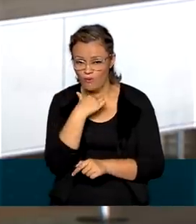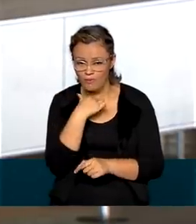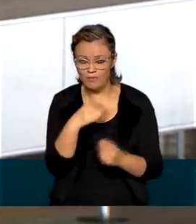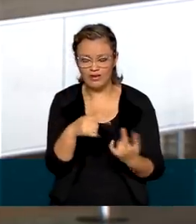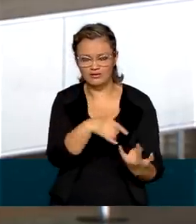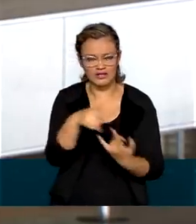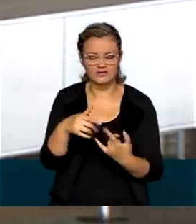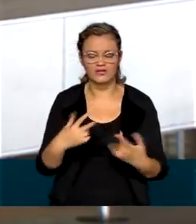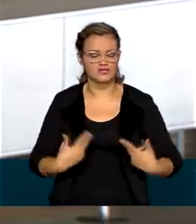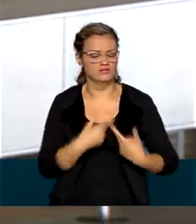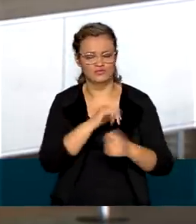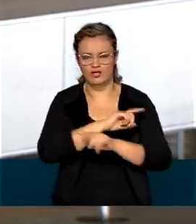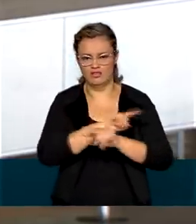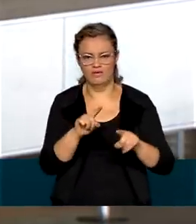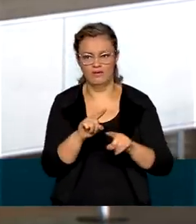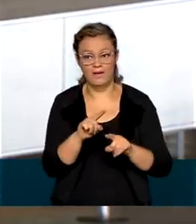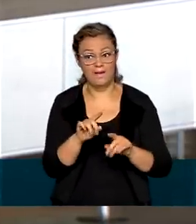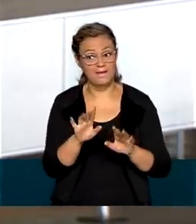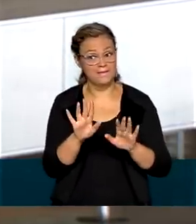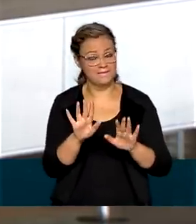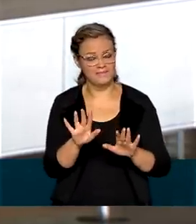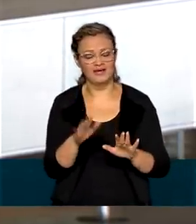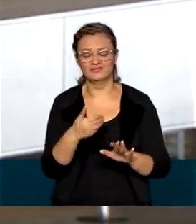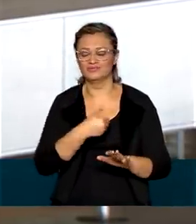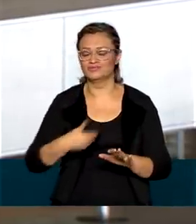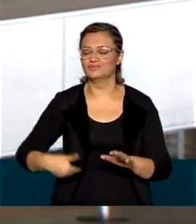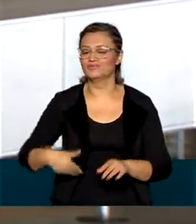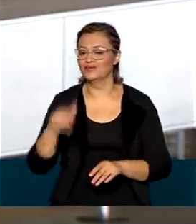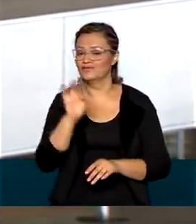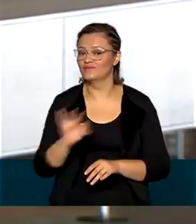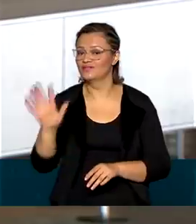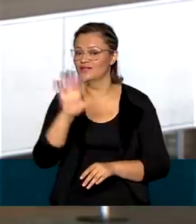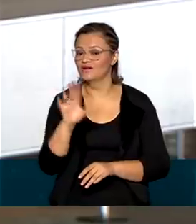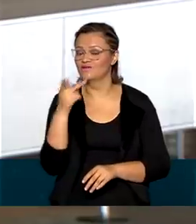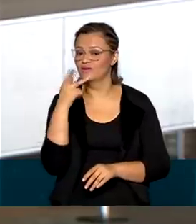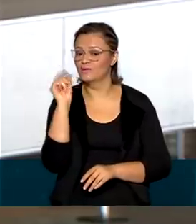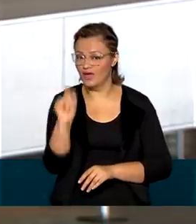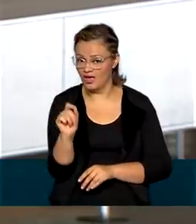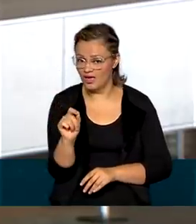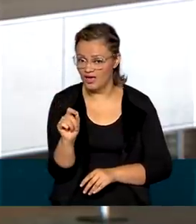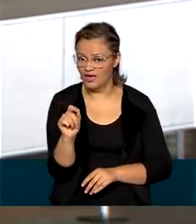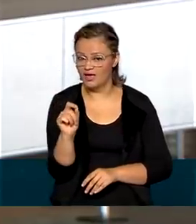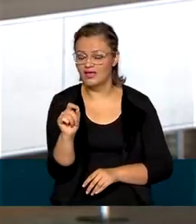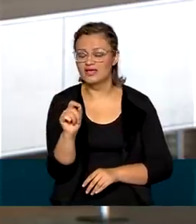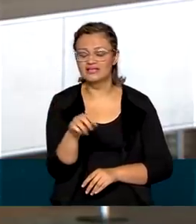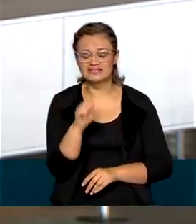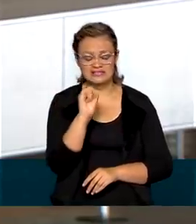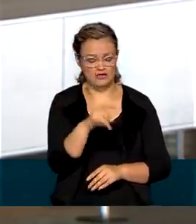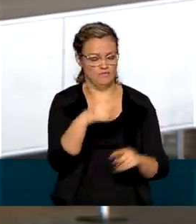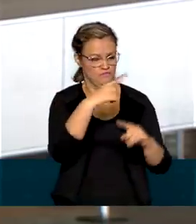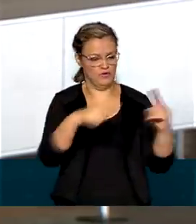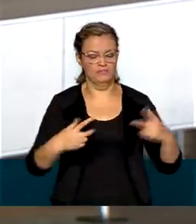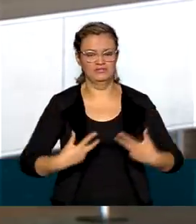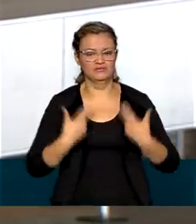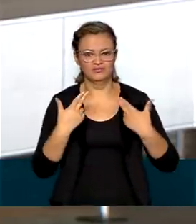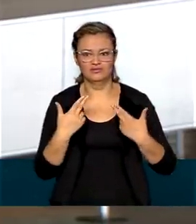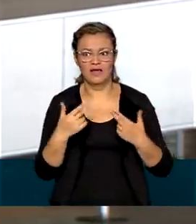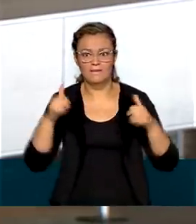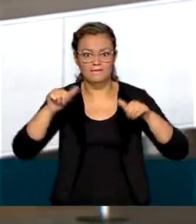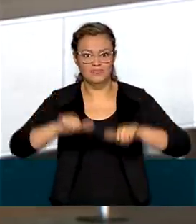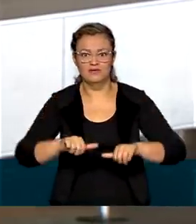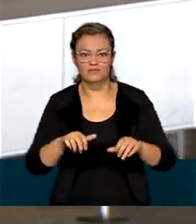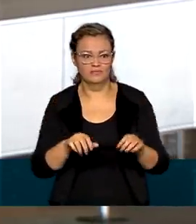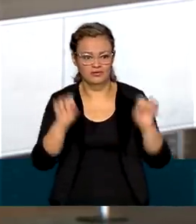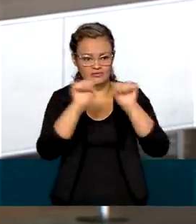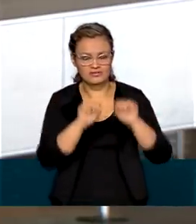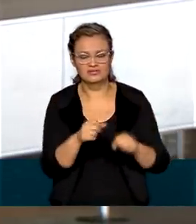dos leitos. Com esse veto, segundo o governo federal, se fosse mantido esse item, isso sobrecarregaria o sistema